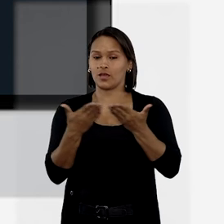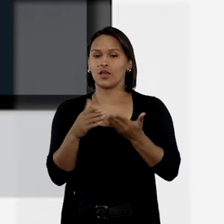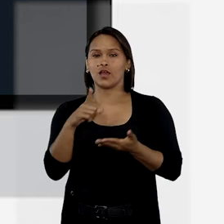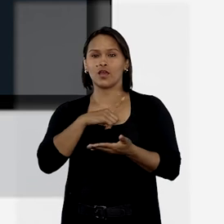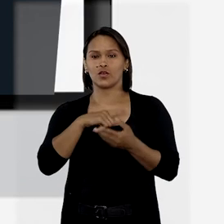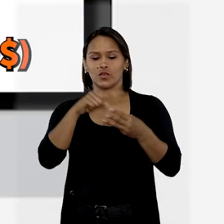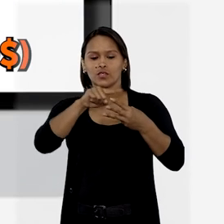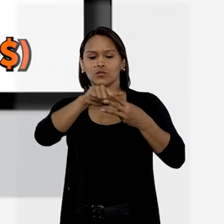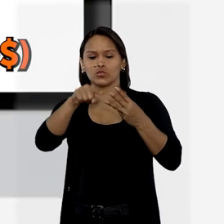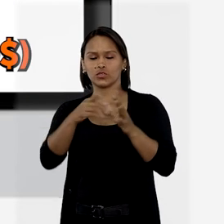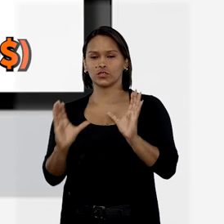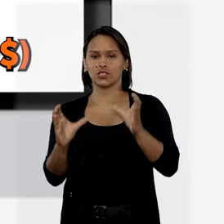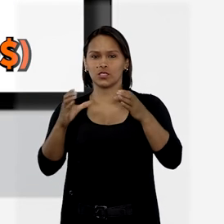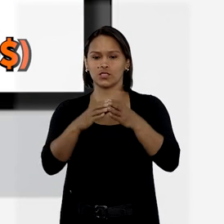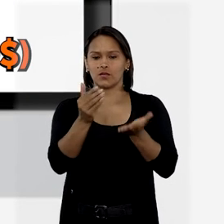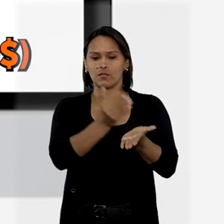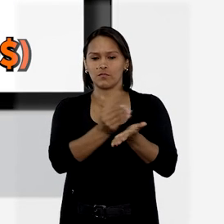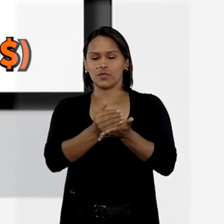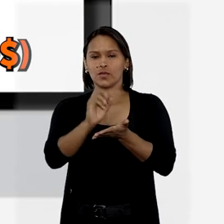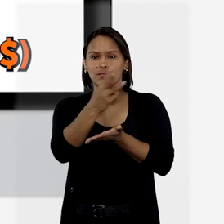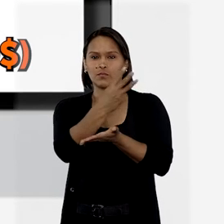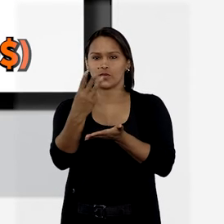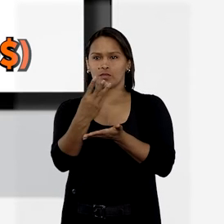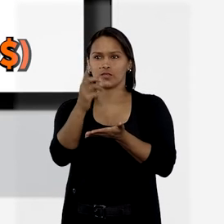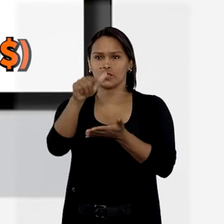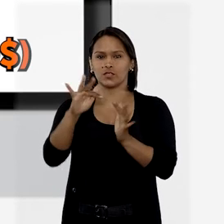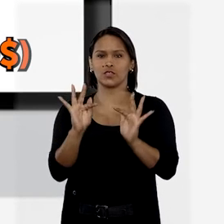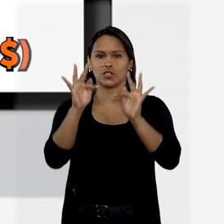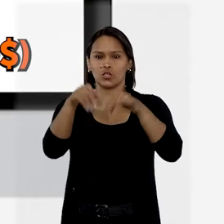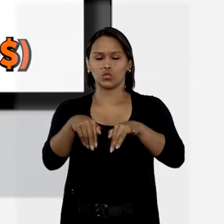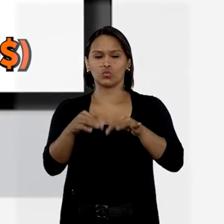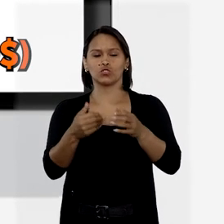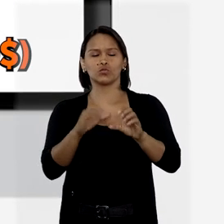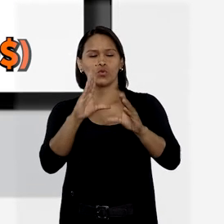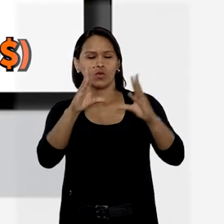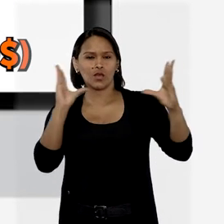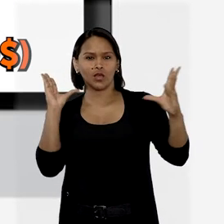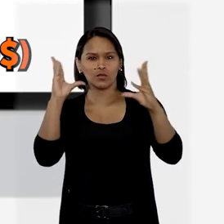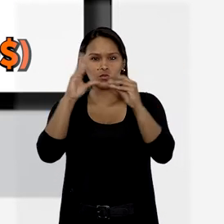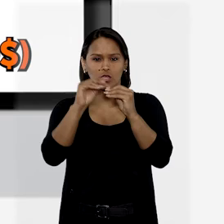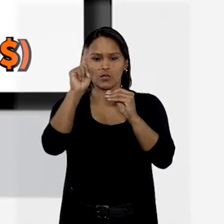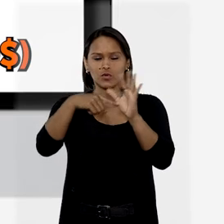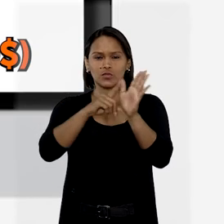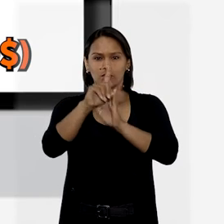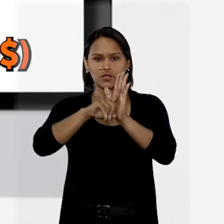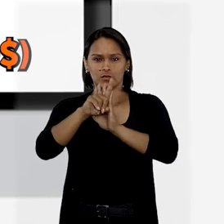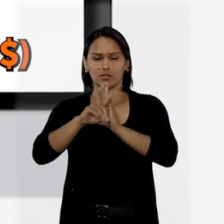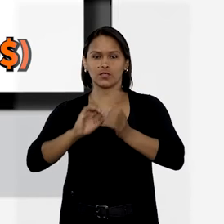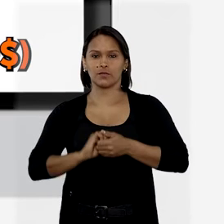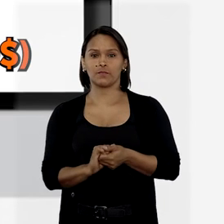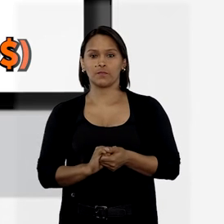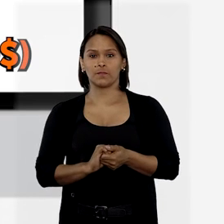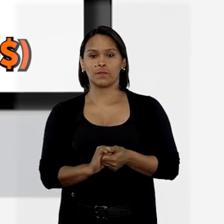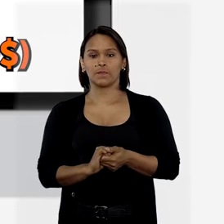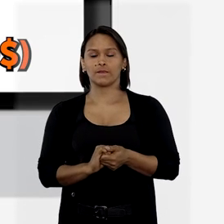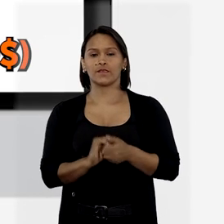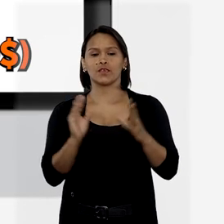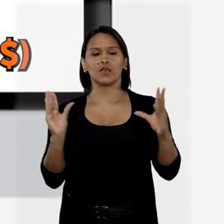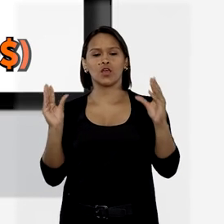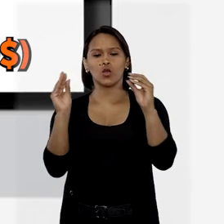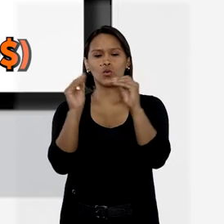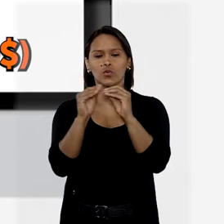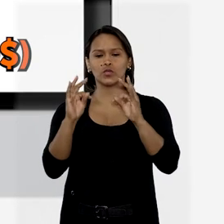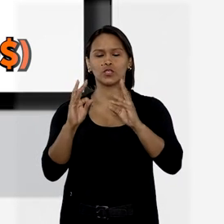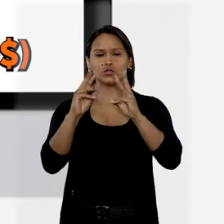agora que temos os três núcleos, passaremos para o terceiro e último passo da montagem desse critério de pesquisa, que é unir